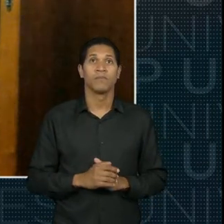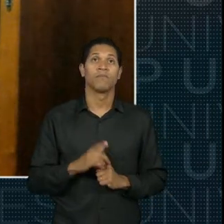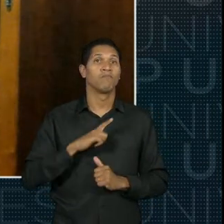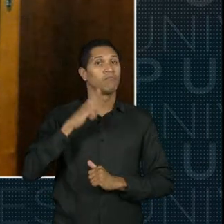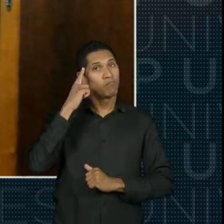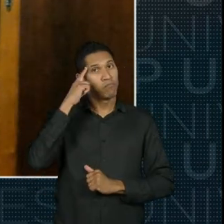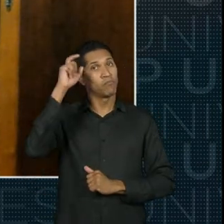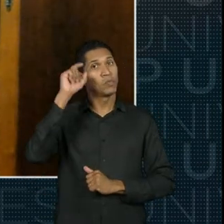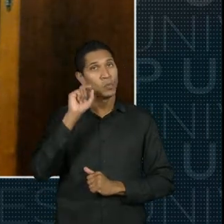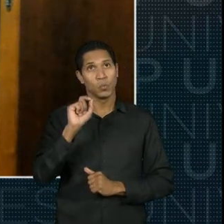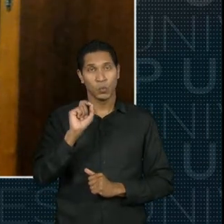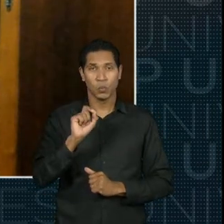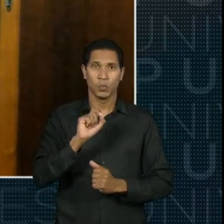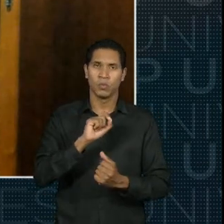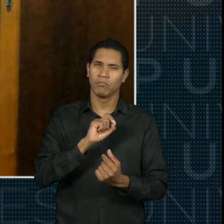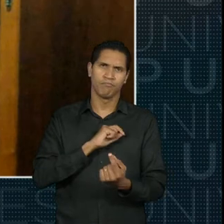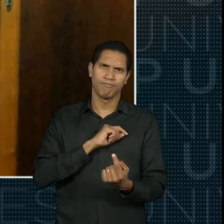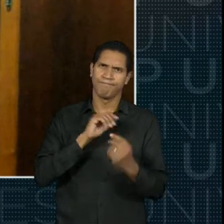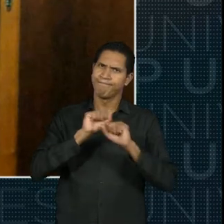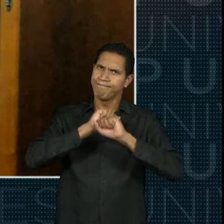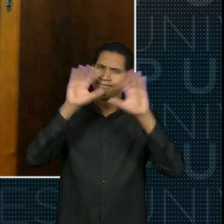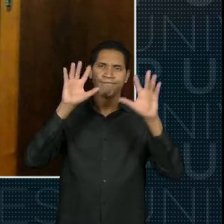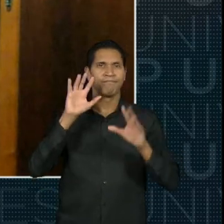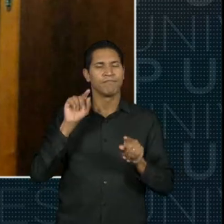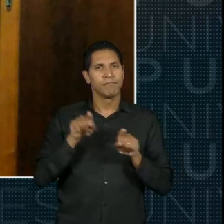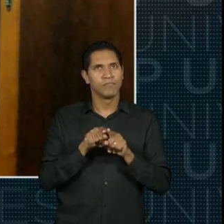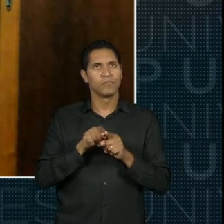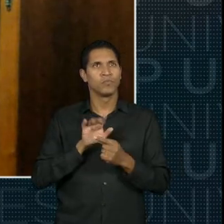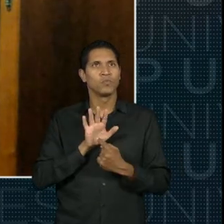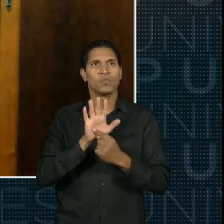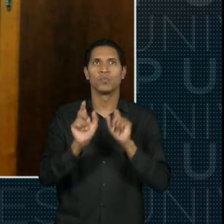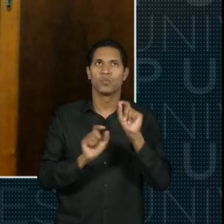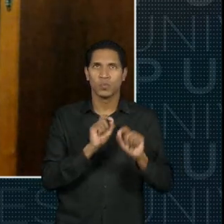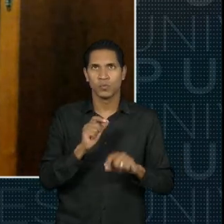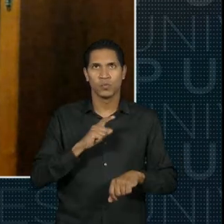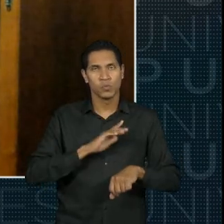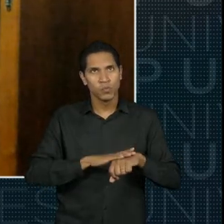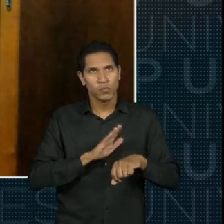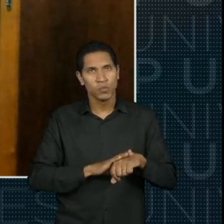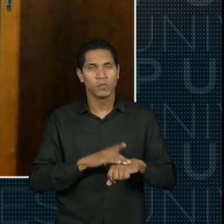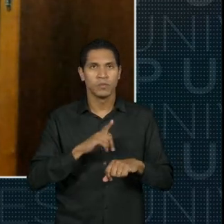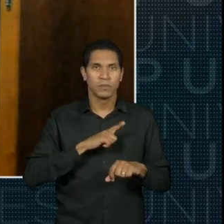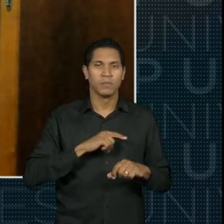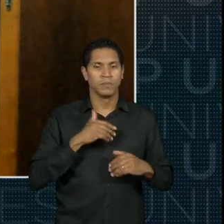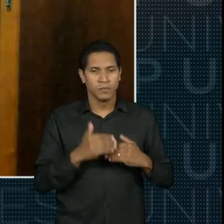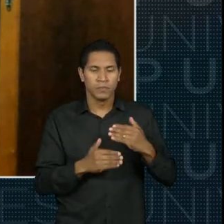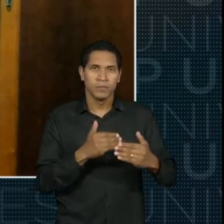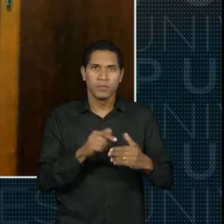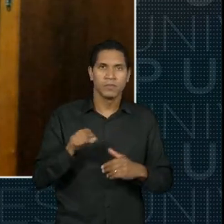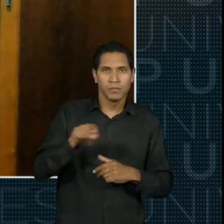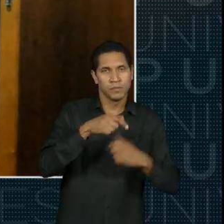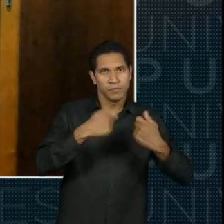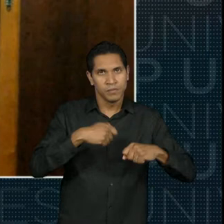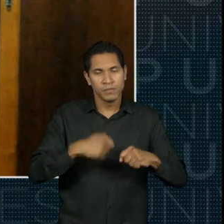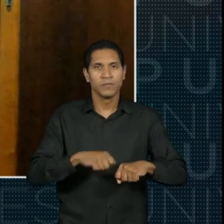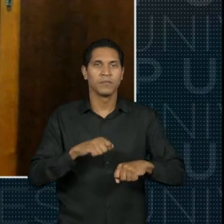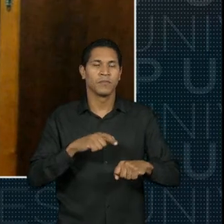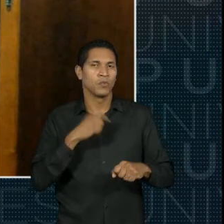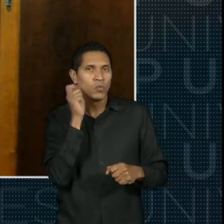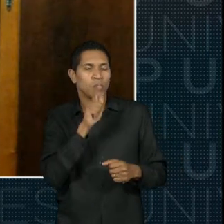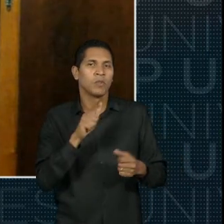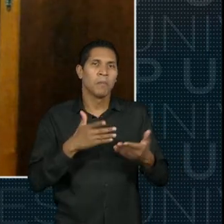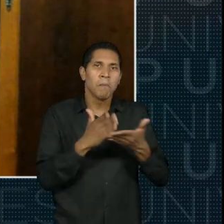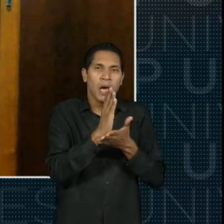é mostrar de forma bem objetiva as modalidades das APPs, a documentação que vocês precisam para validar